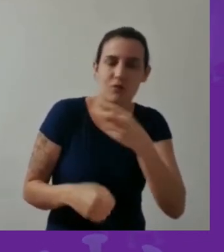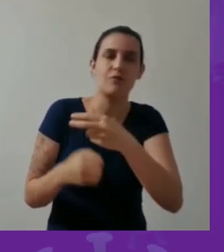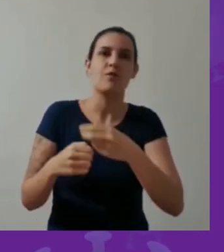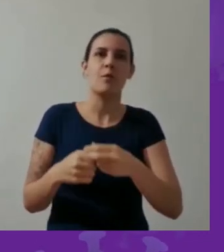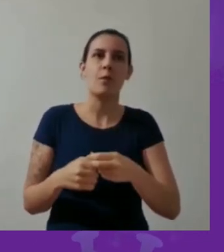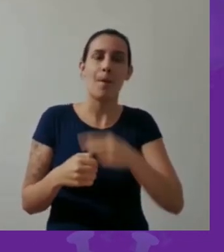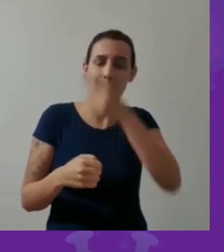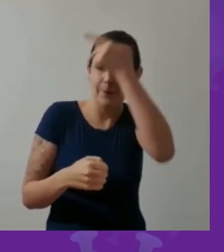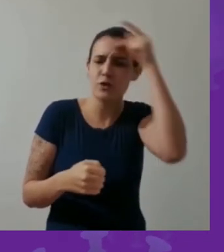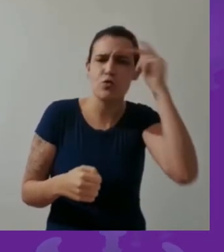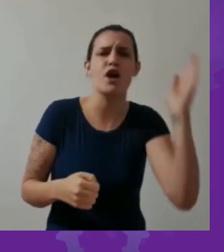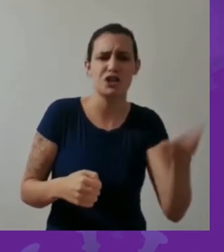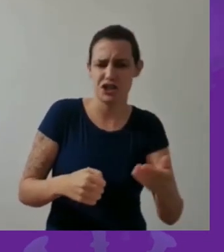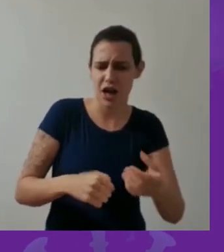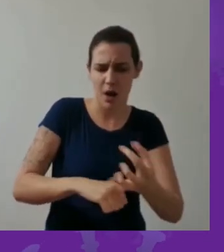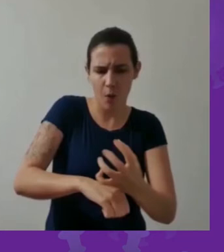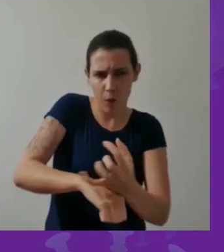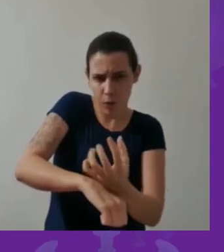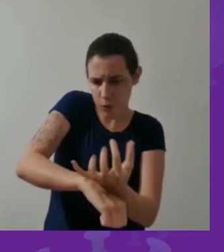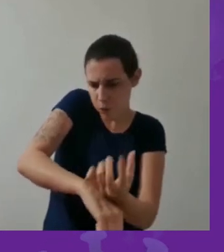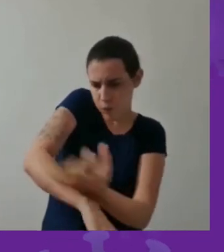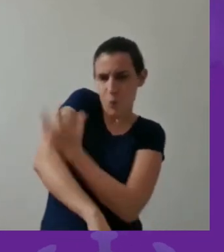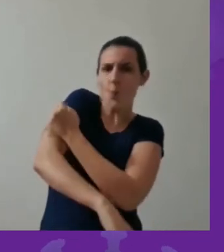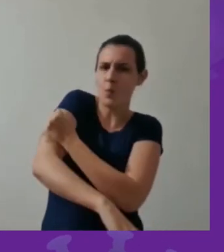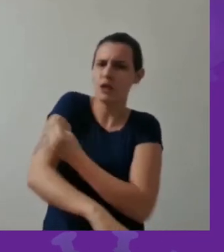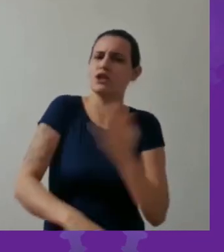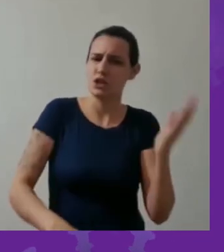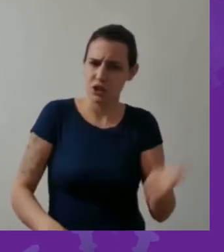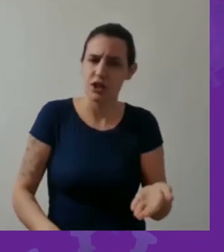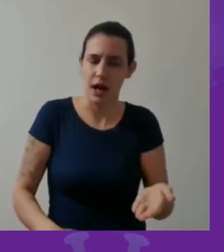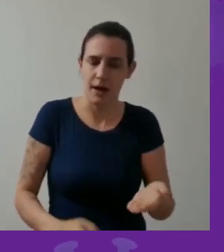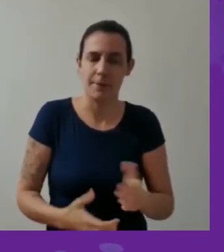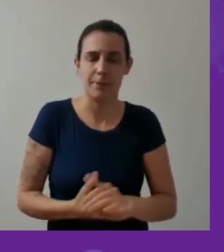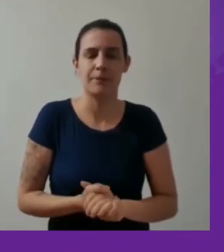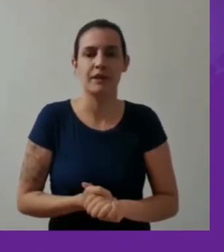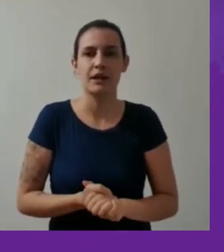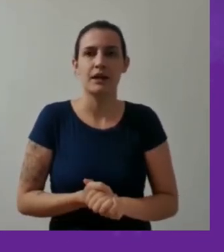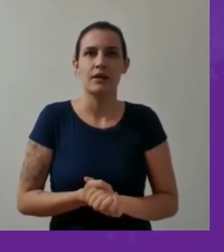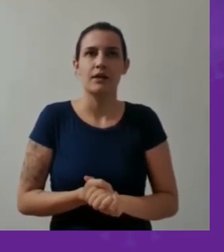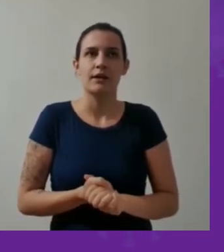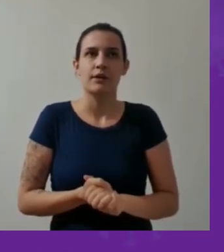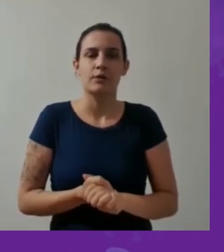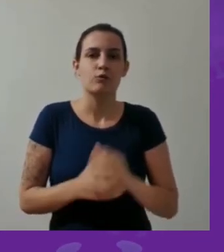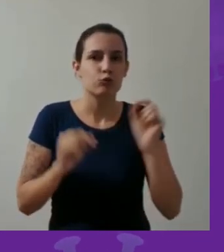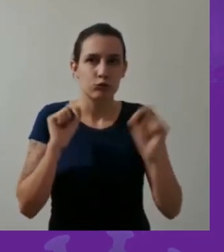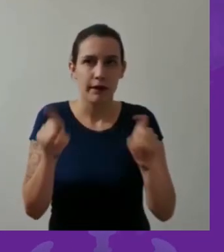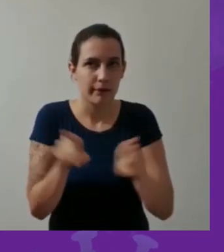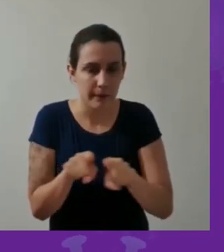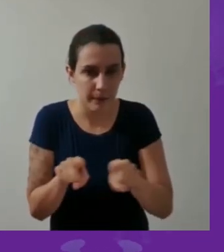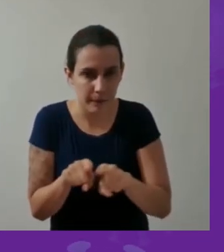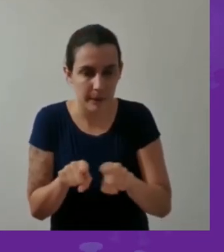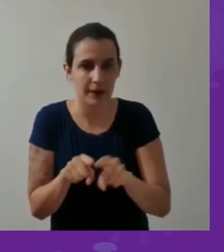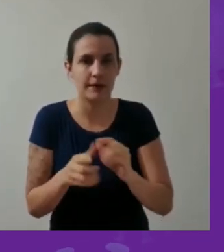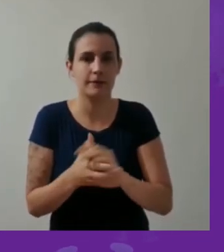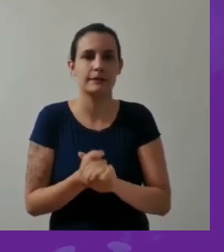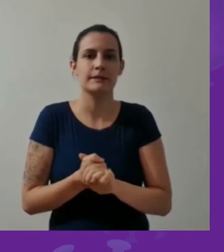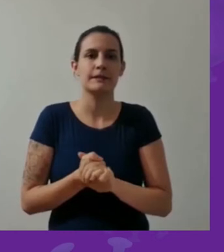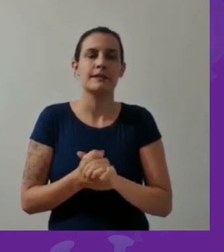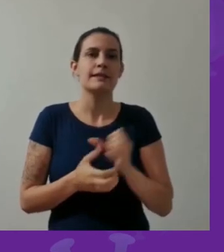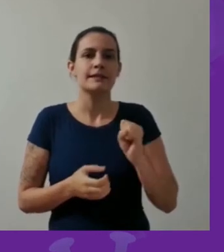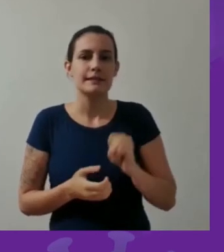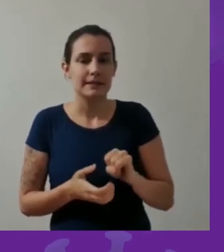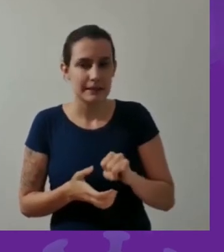perigoso. Tem vários casos já de queimadura que as pessoas tiveram por esse tipo de acidente. A outra coisa é o seguinte,